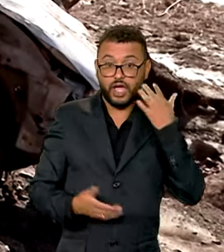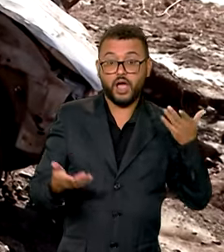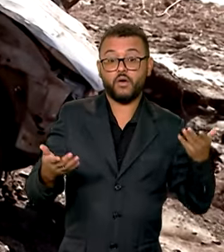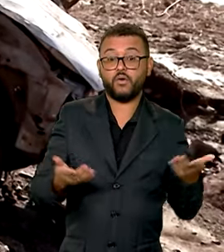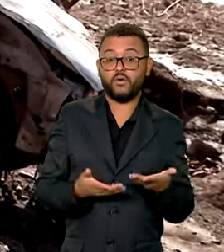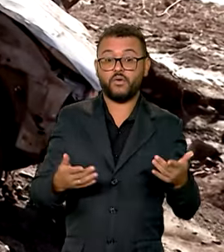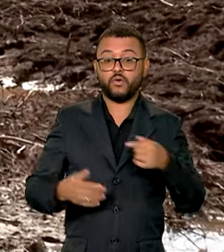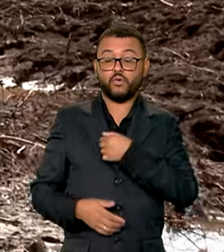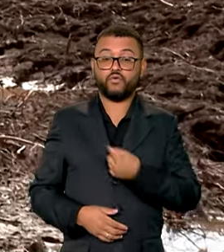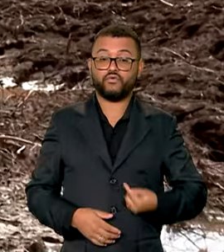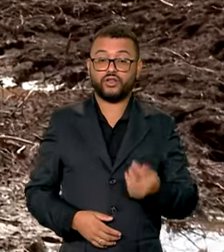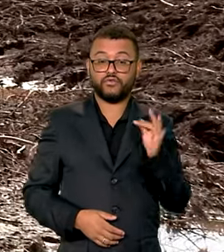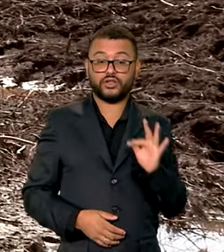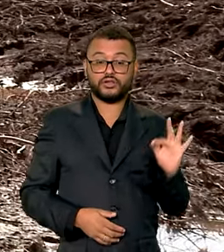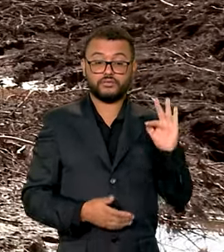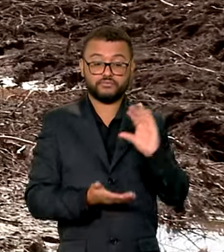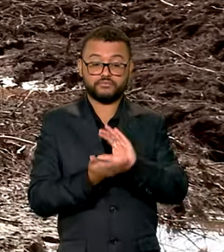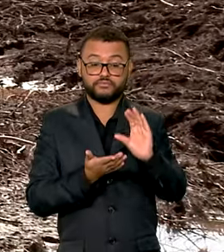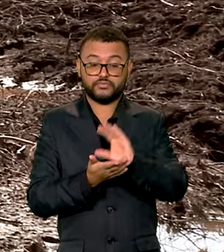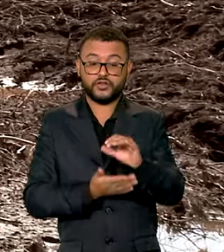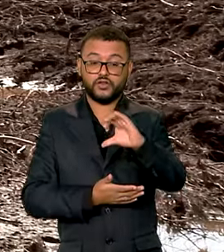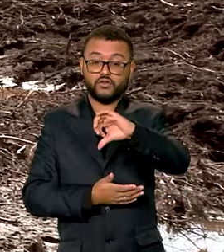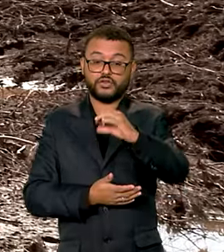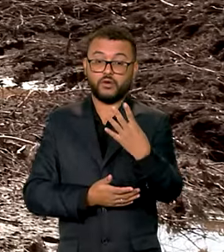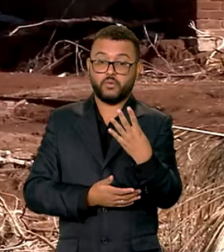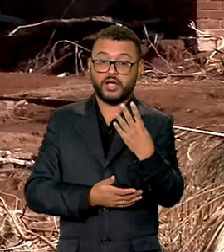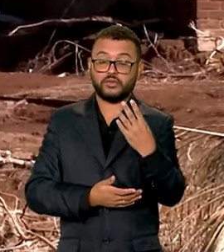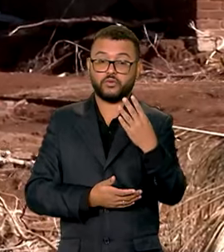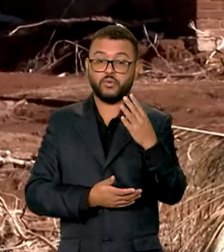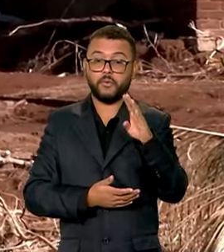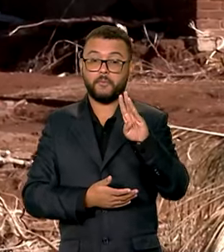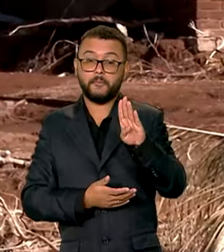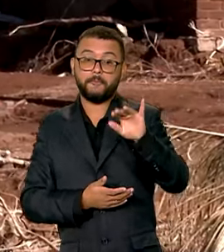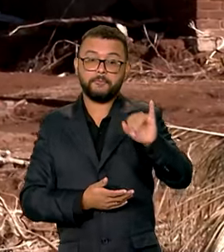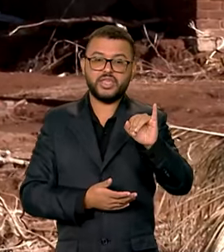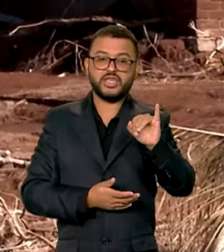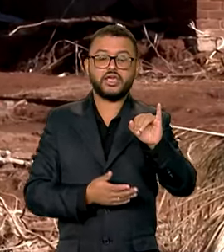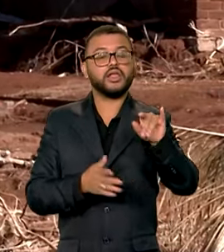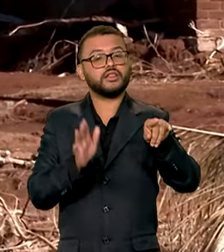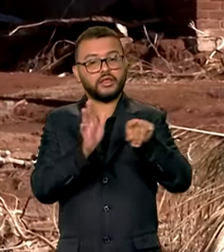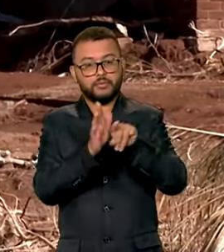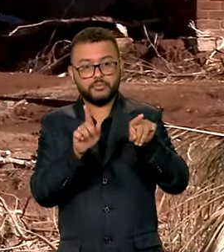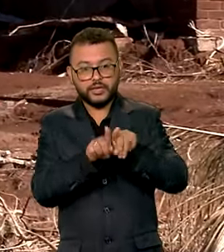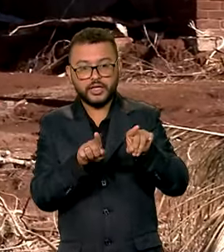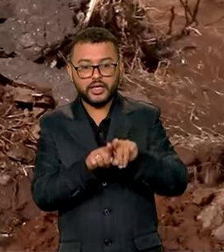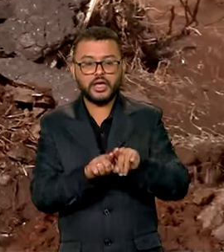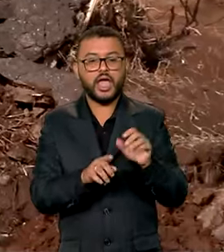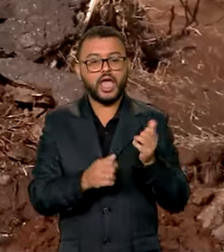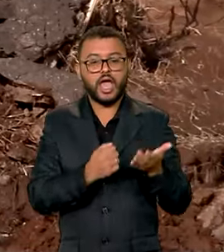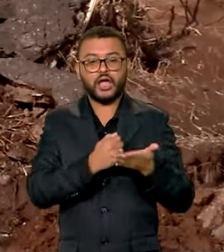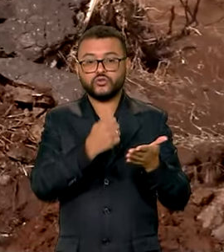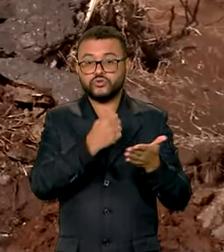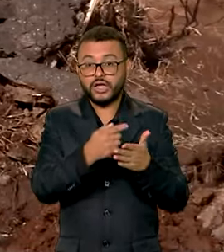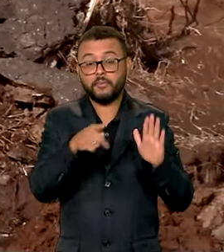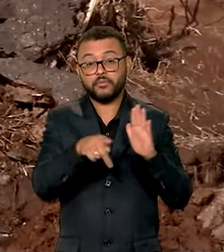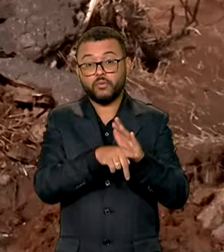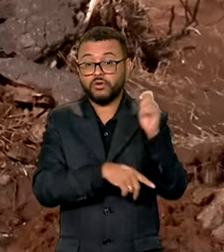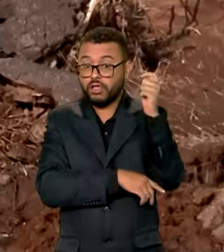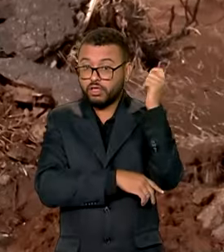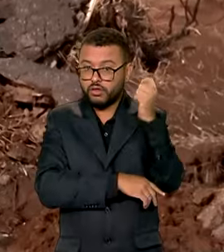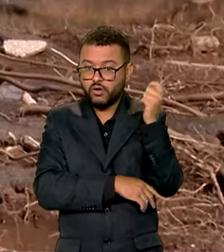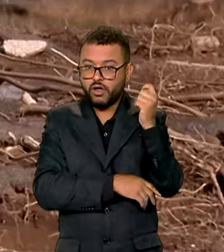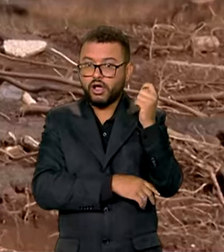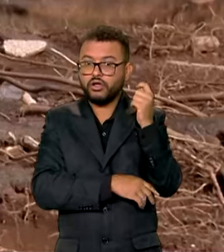governo federal já destinou 94 bilhões e 300 milhões de reais em ações de auxílio ao Rio Grande do Sul.